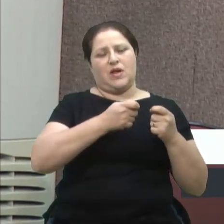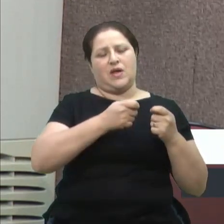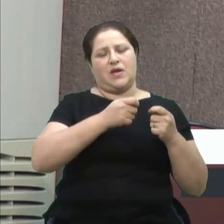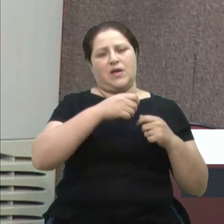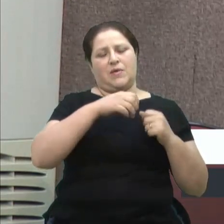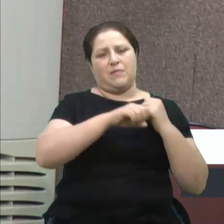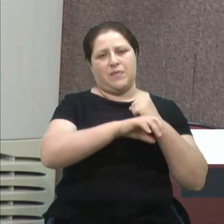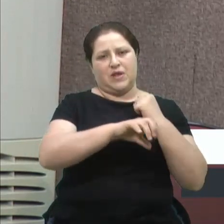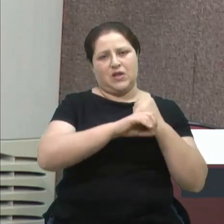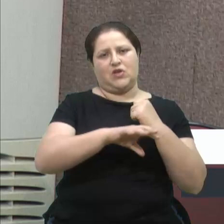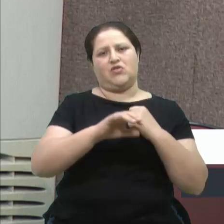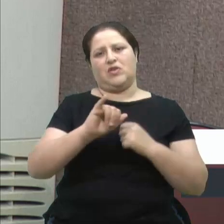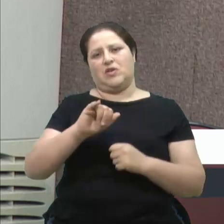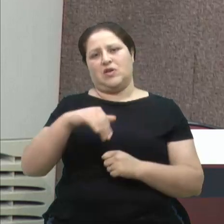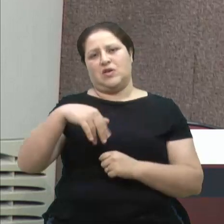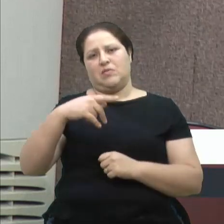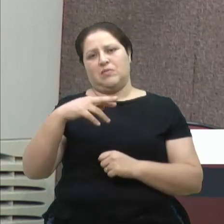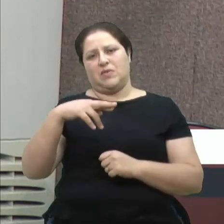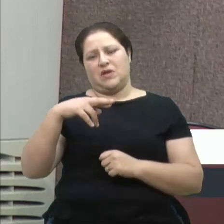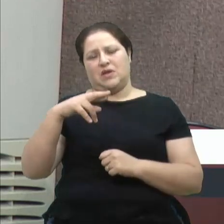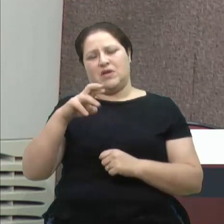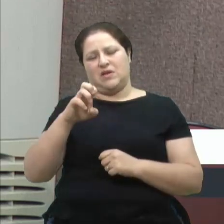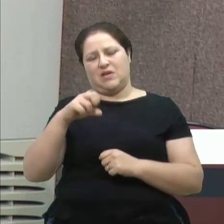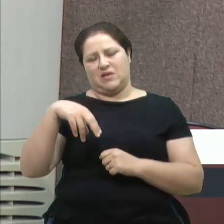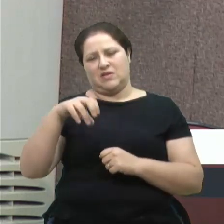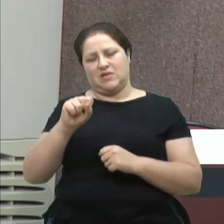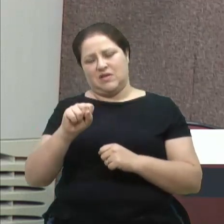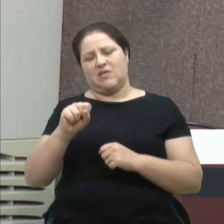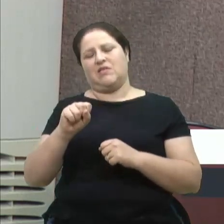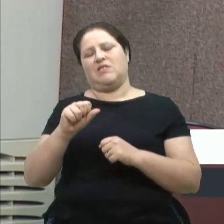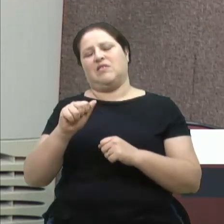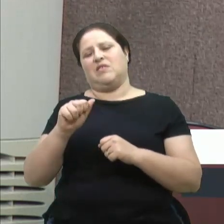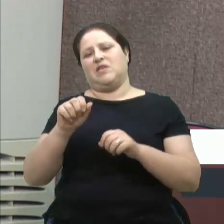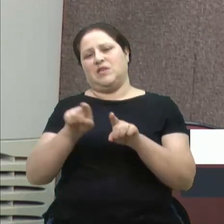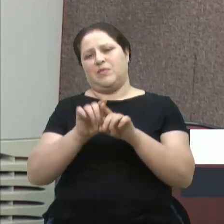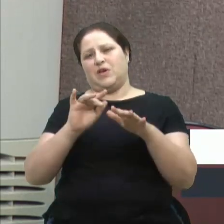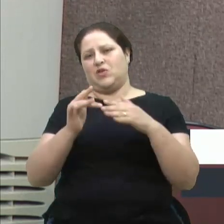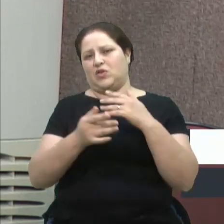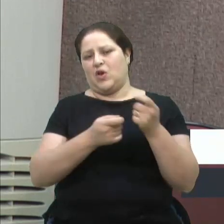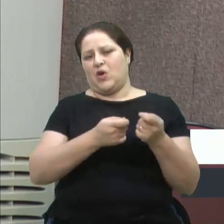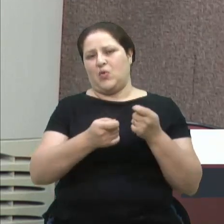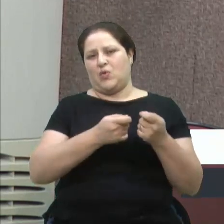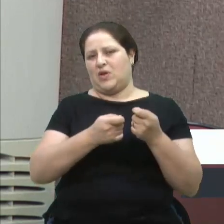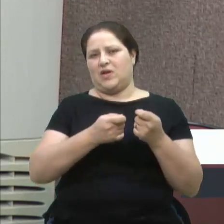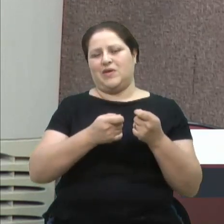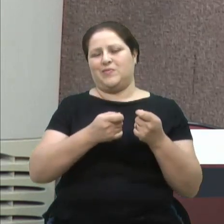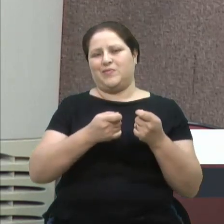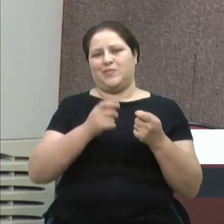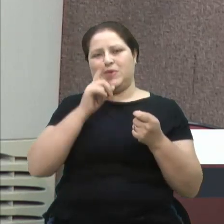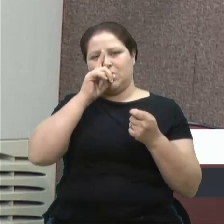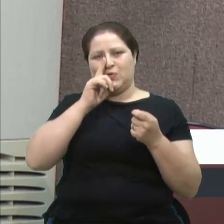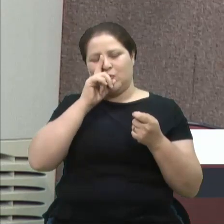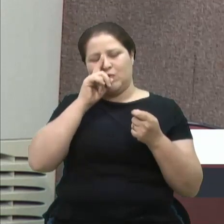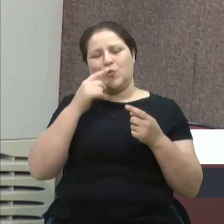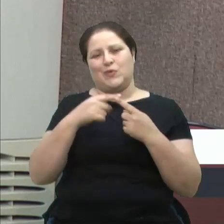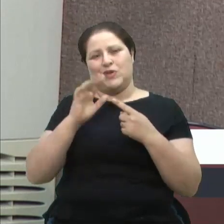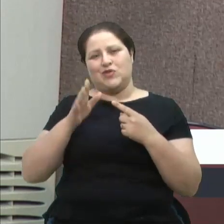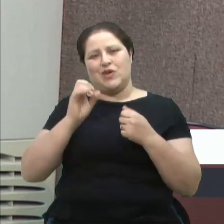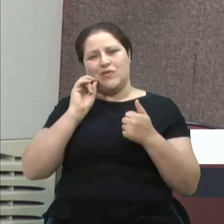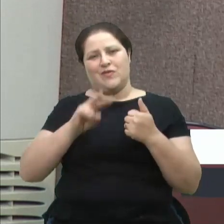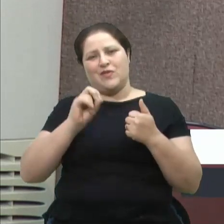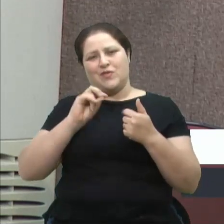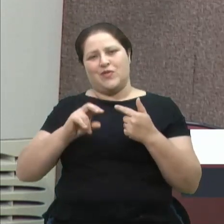perigoso. A gente viu que aconteceu isso em Venezuela, em países ditatoriais, na China, e a gente sabe o caminho que isso leva